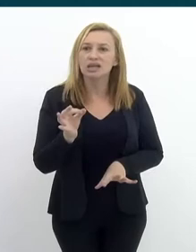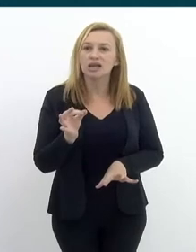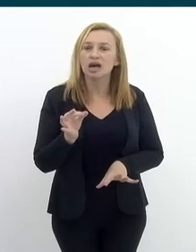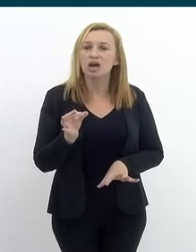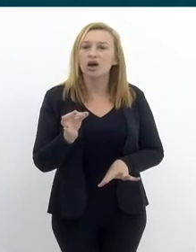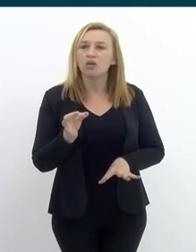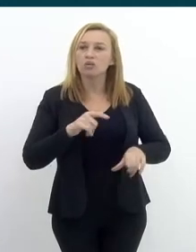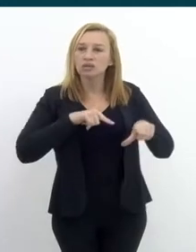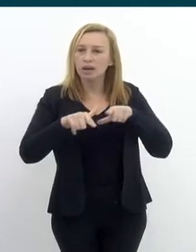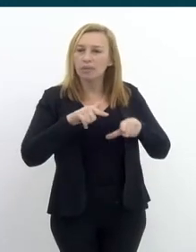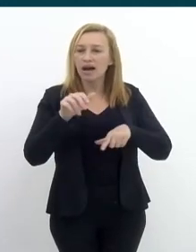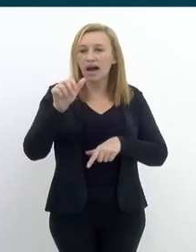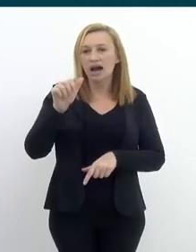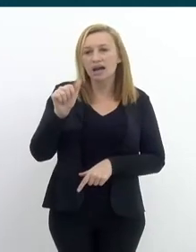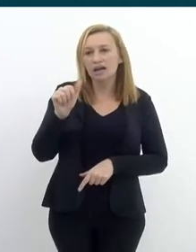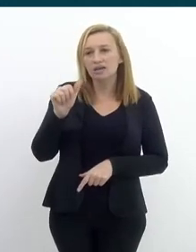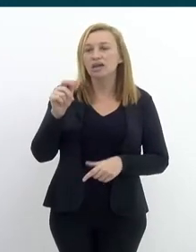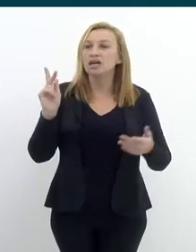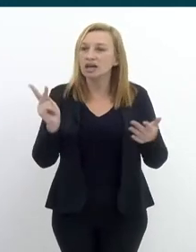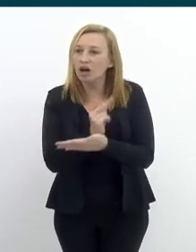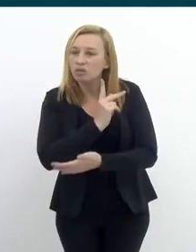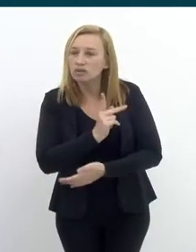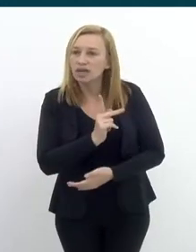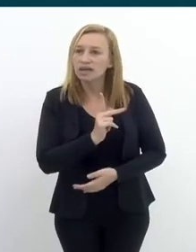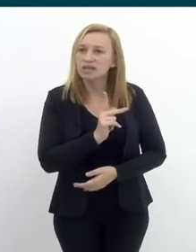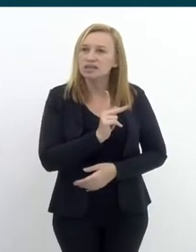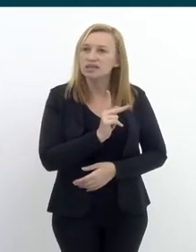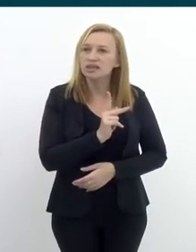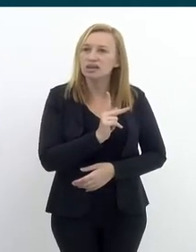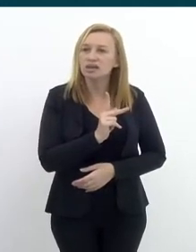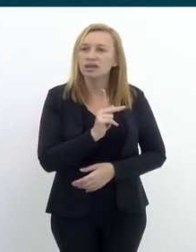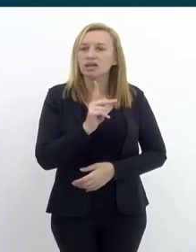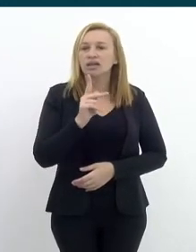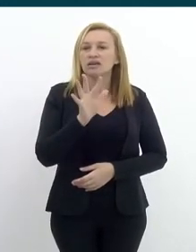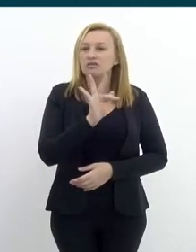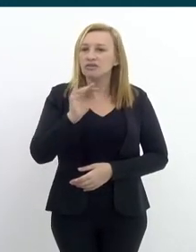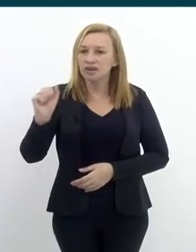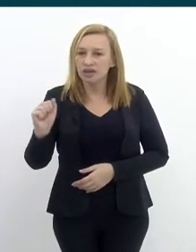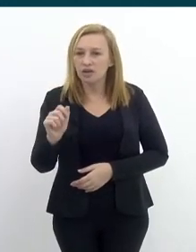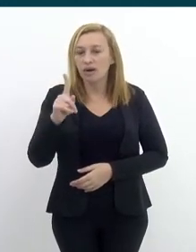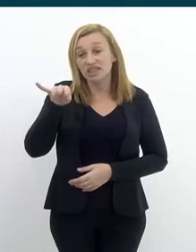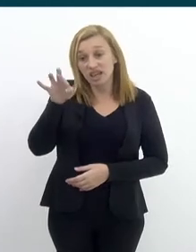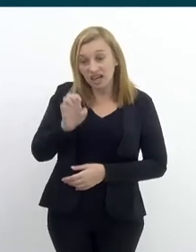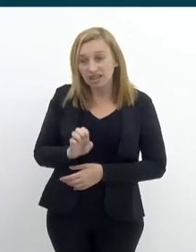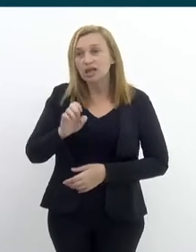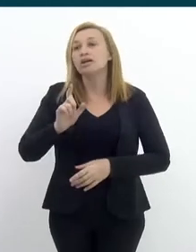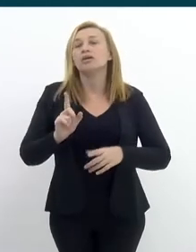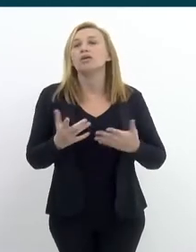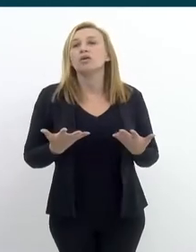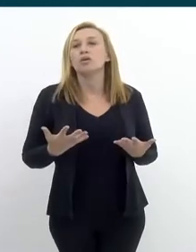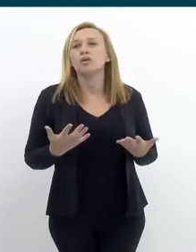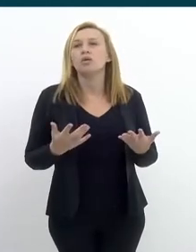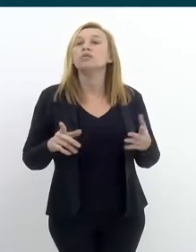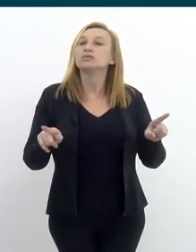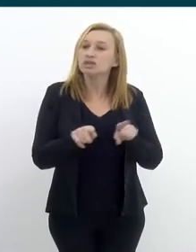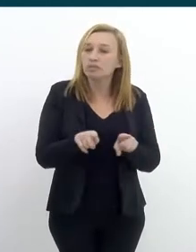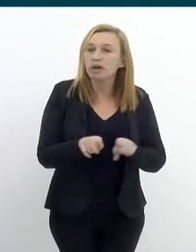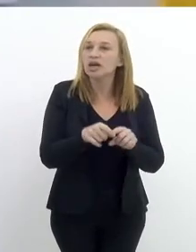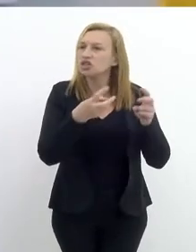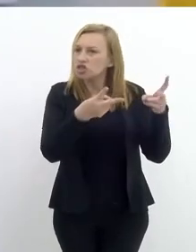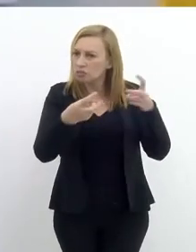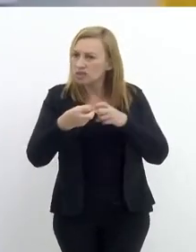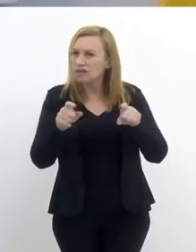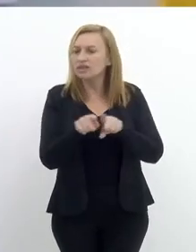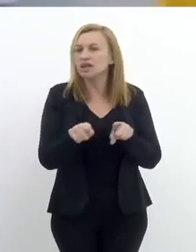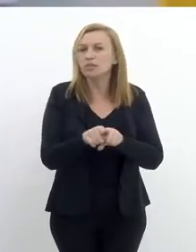do trabalho que acontece com frequência no trabalho da FIA e com a Adriane. O que